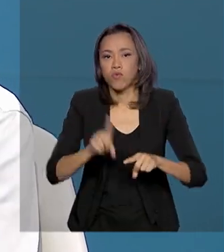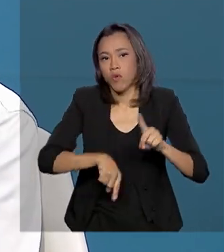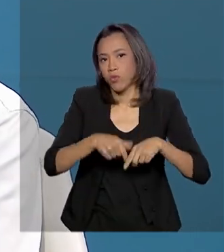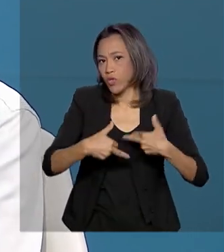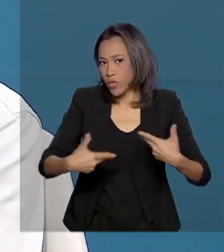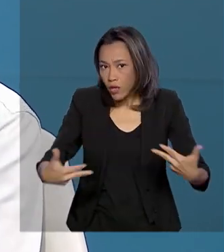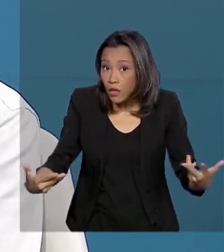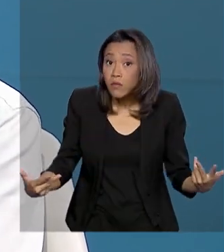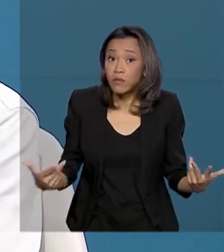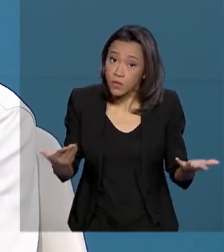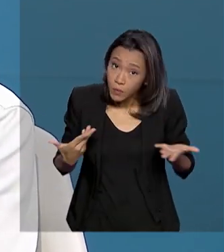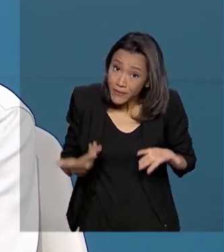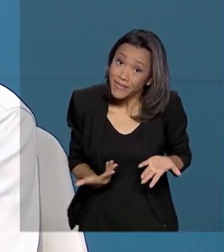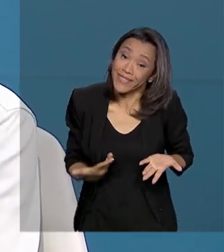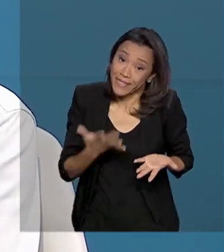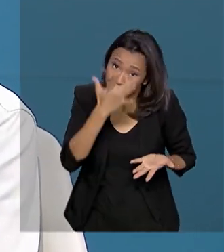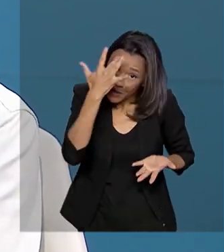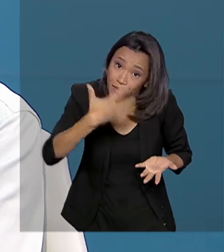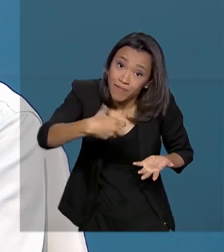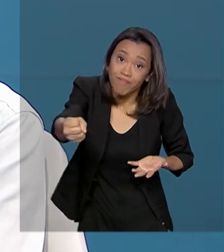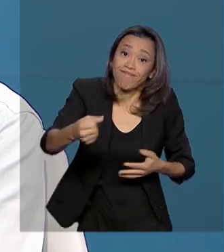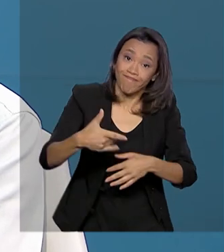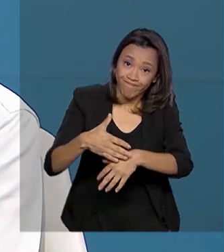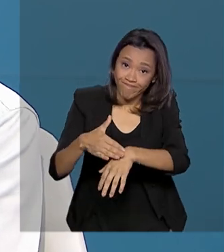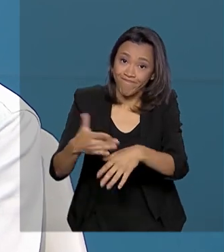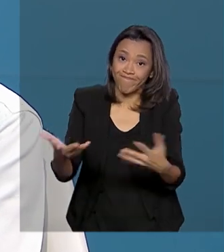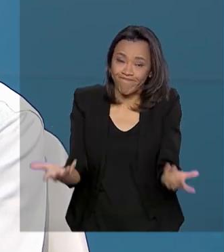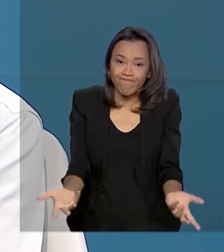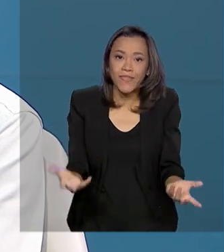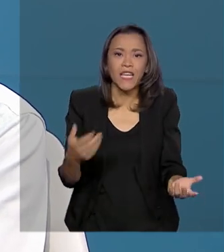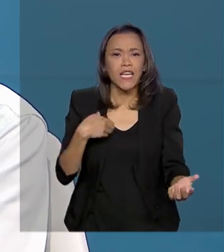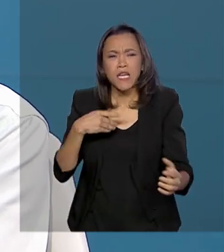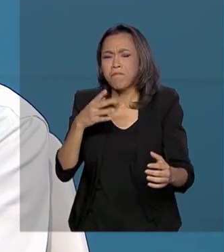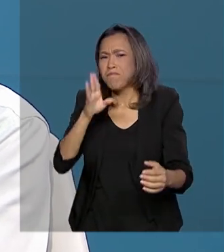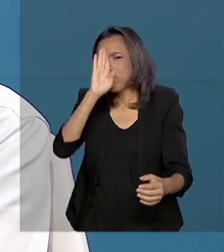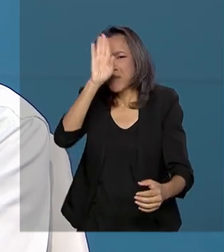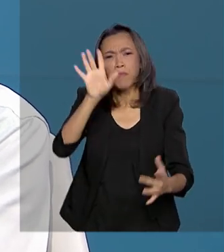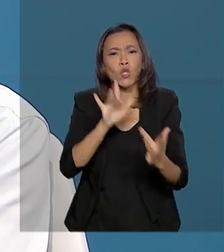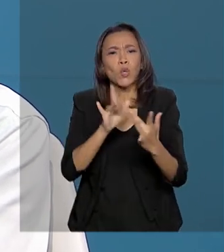E é por aí que as pessoas pegam, especialmente no contato direto com outras pessoas.